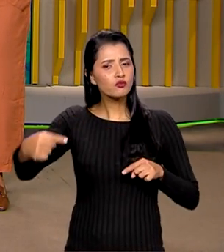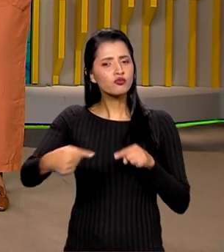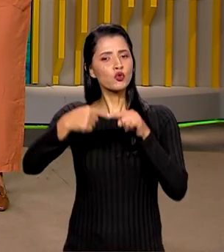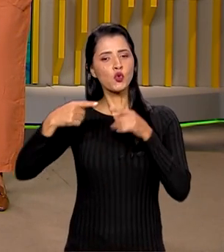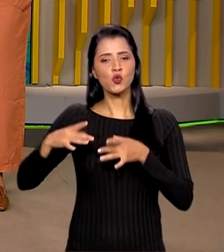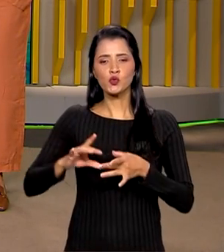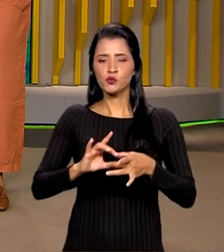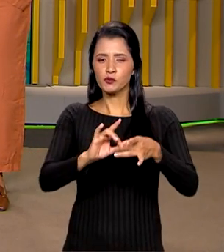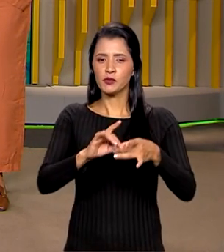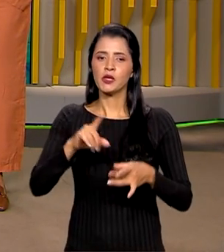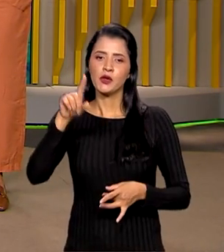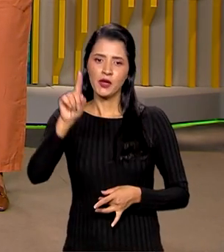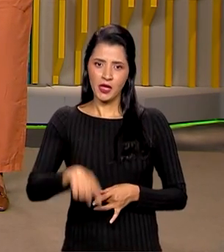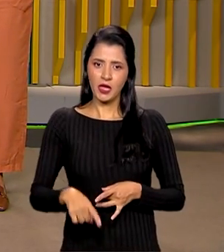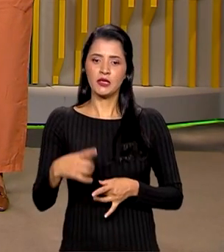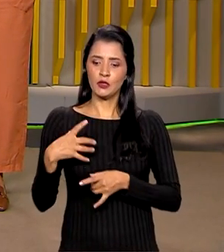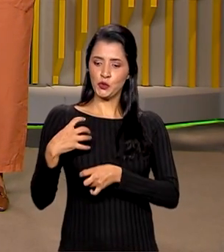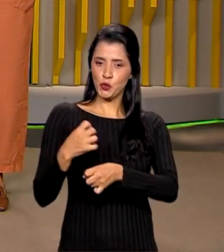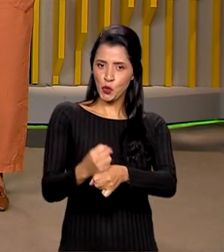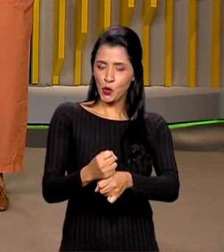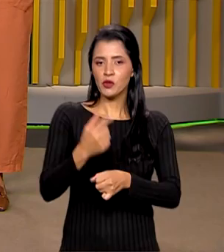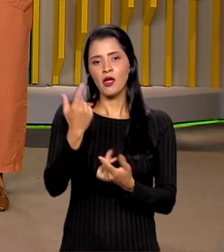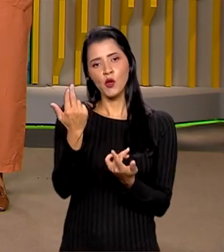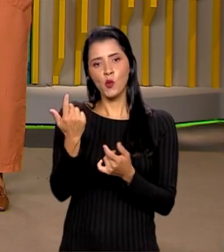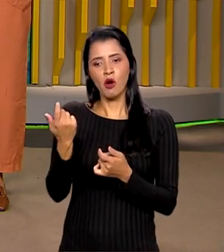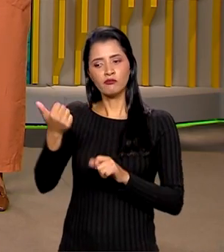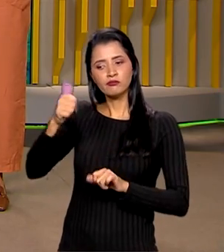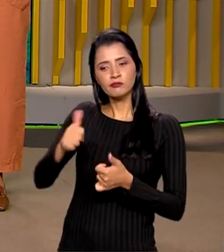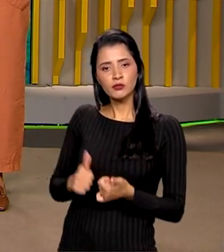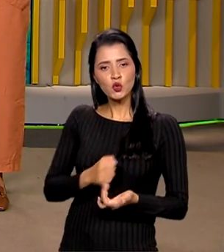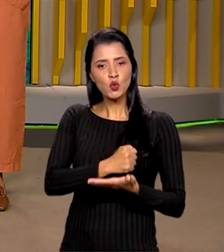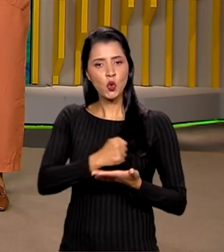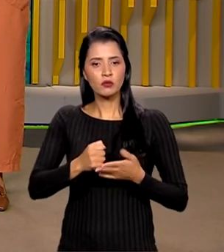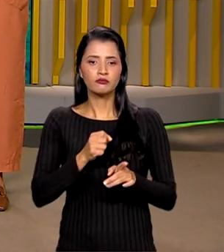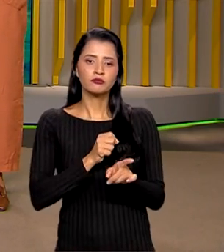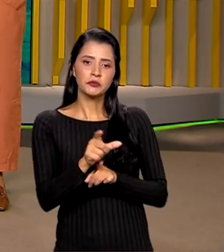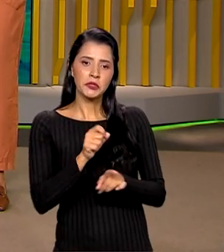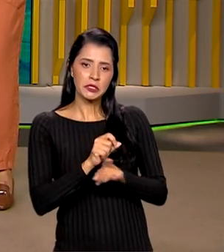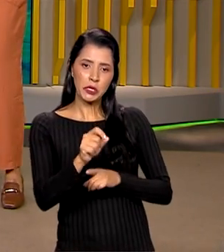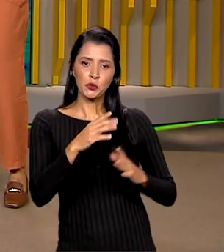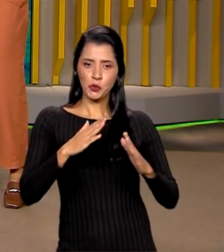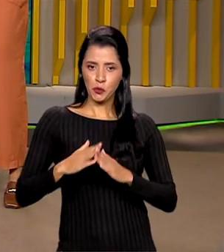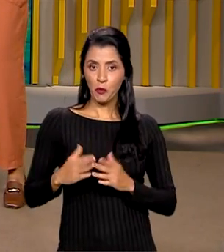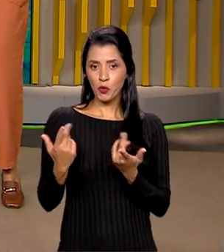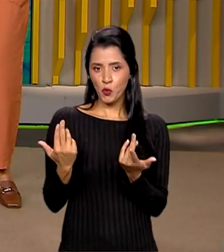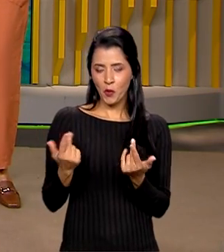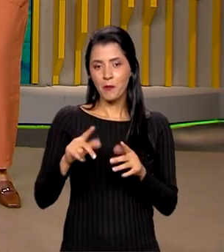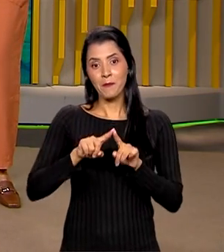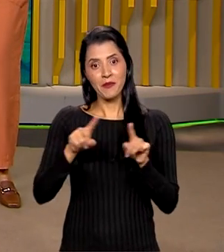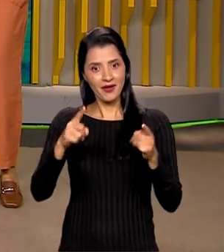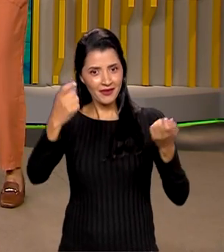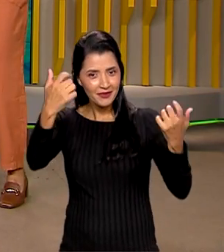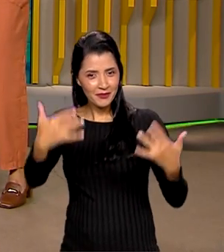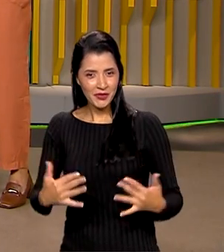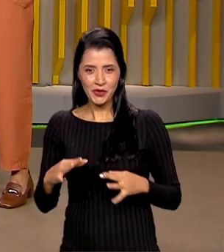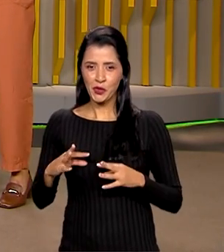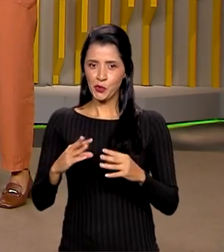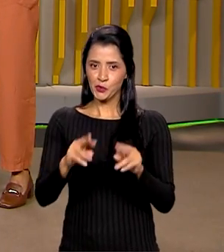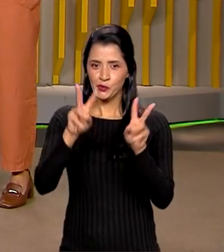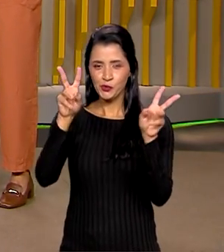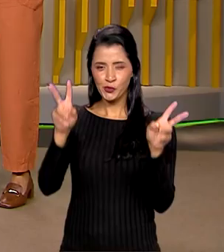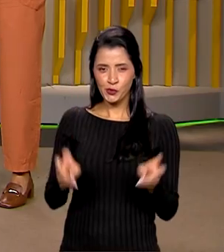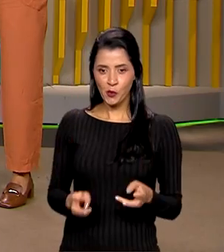nota de crédito funciona como aquele avalista no contrato de locação de um imóvel. Mas quem explica tudo para a gente sobre essa